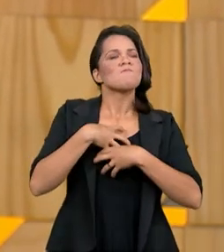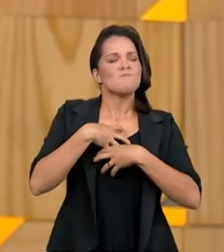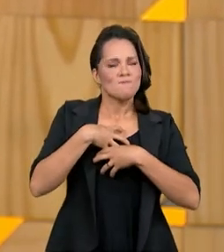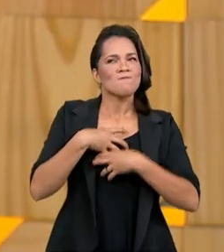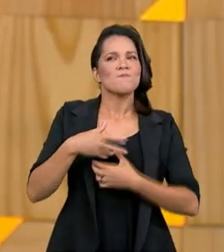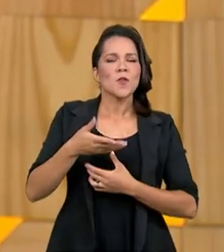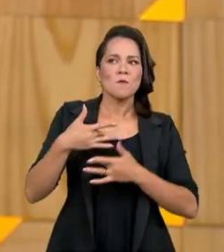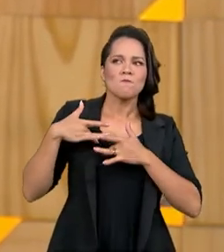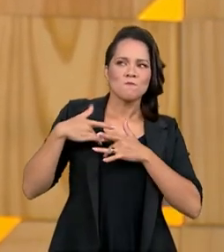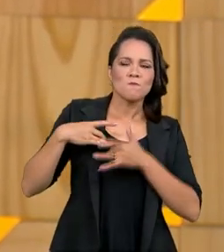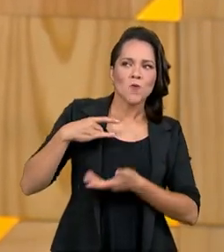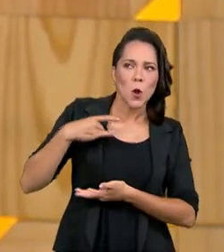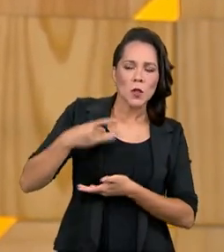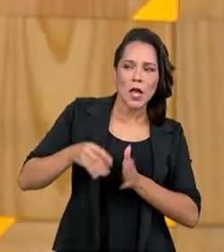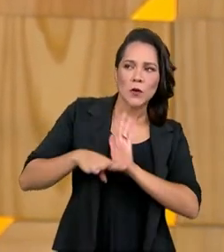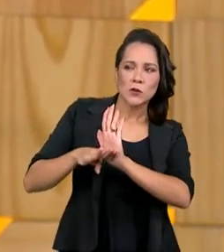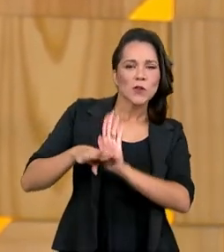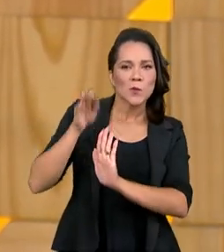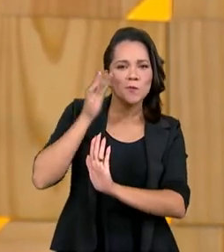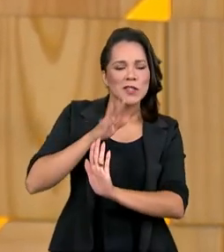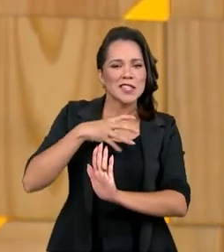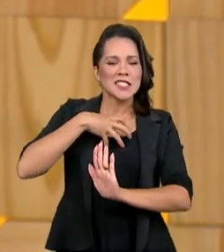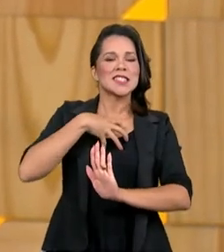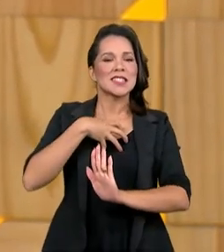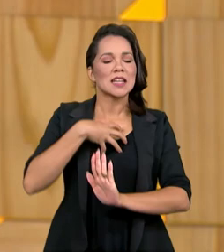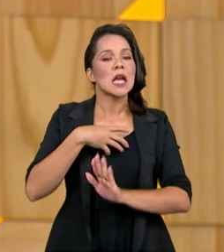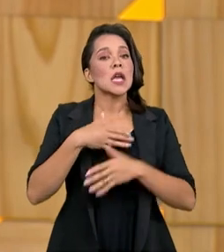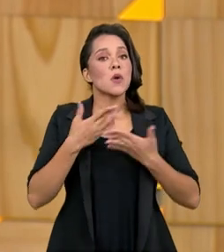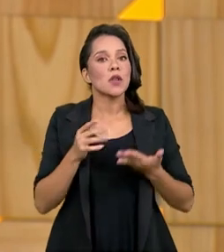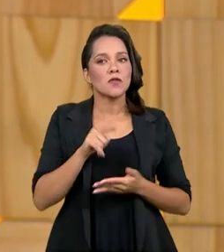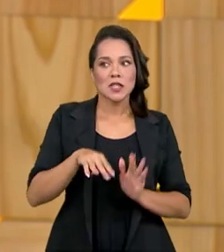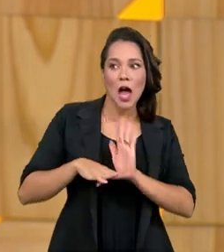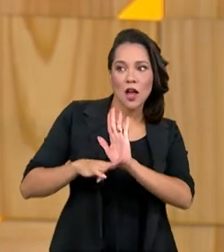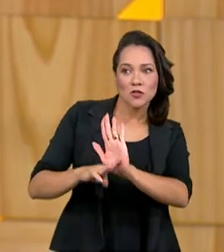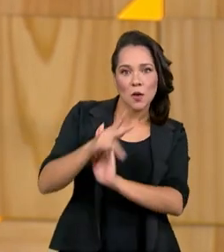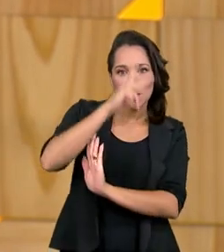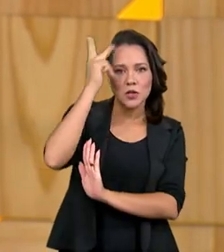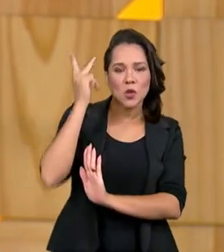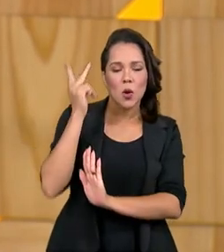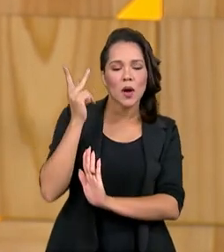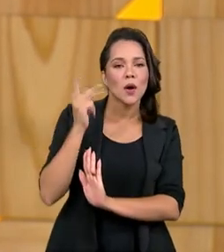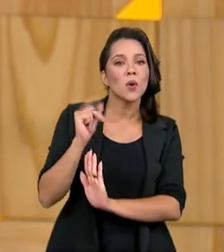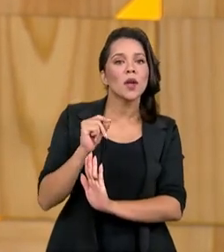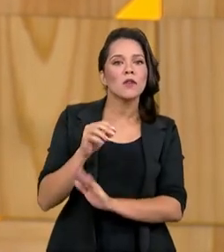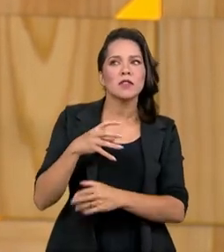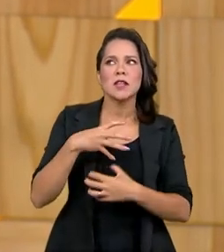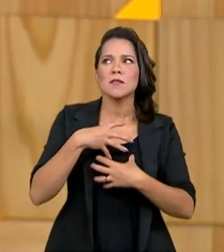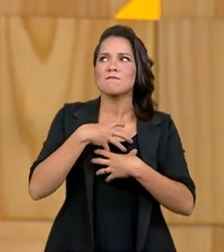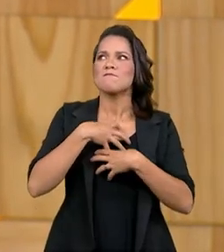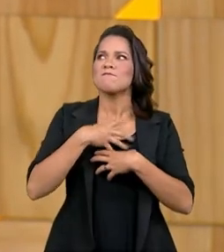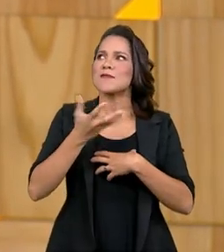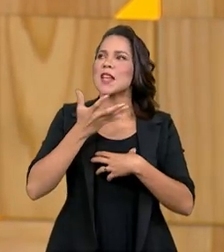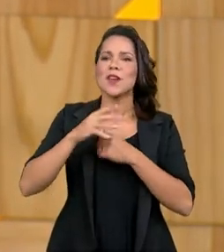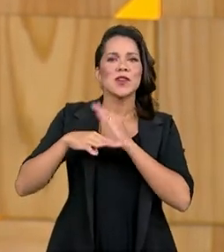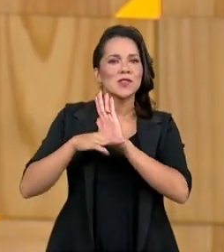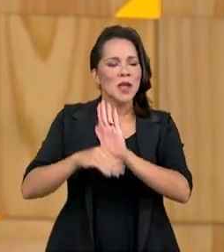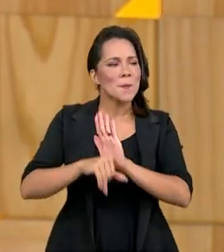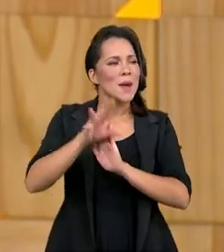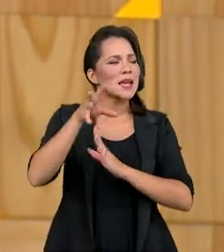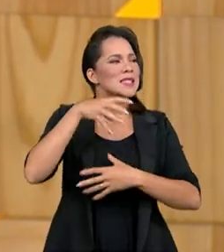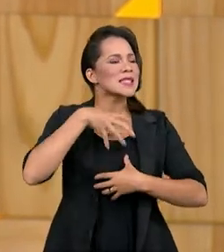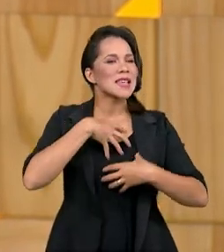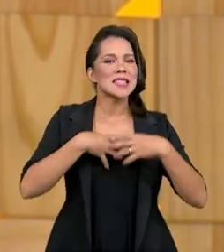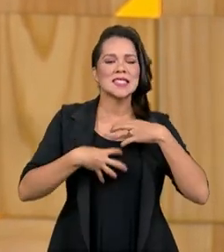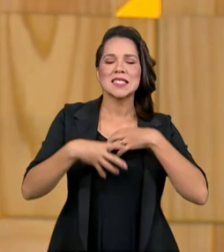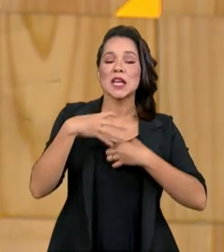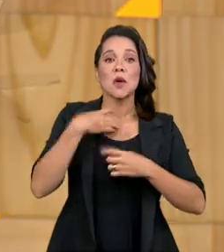E quando você faz algo para alguém, a tendência é você sempre querer fazer mais, porque aquilo